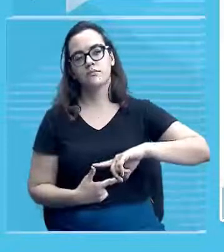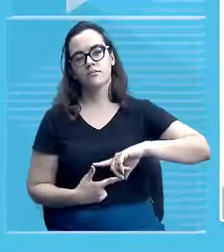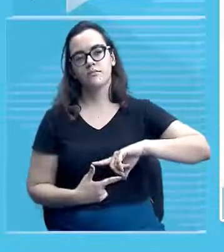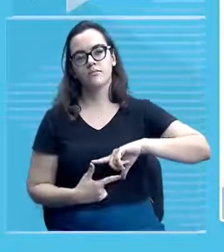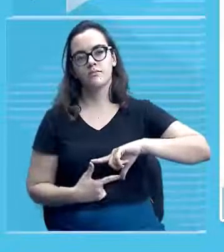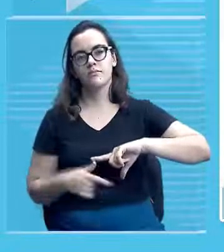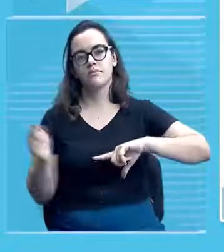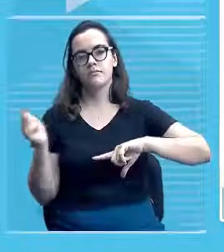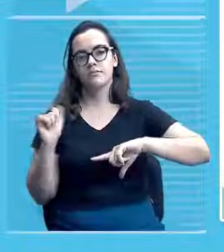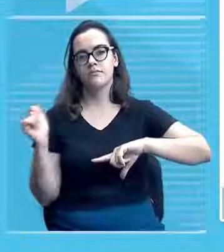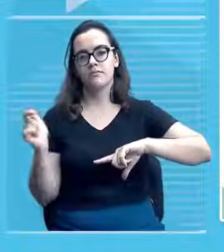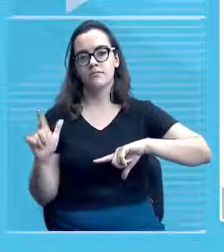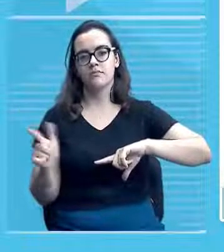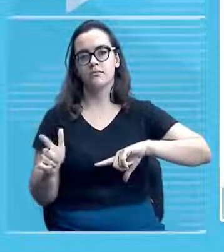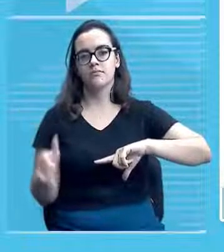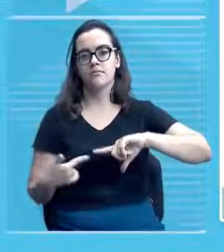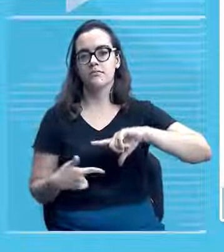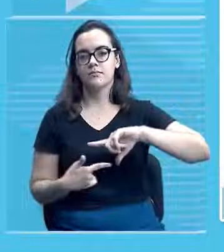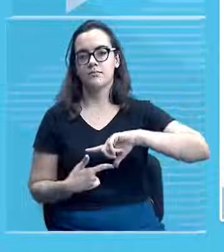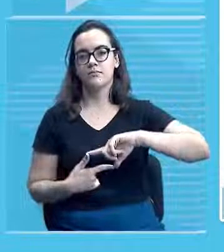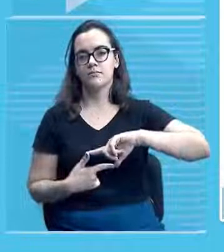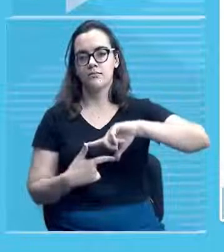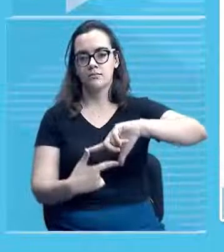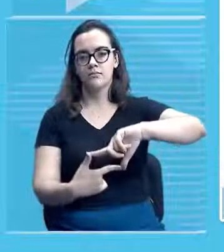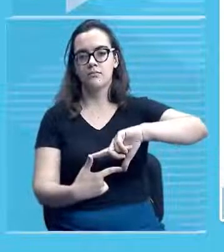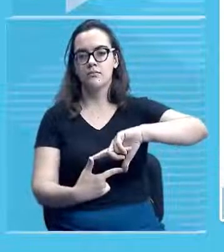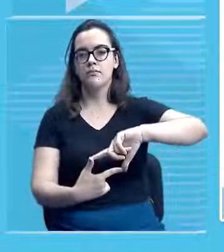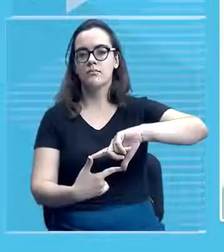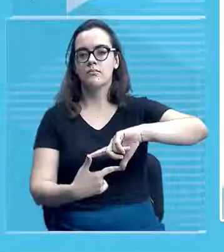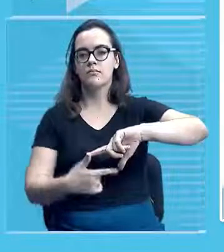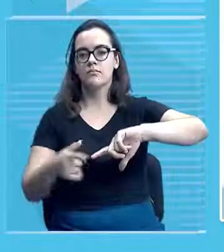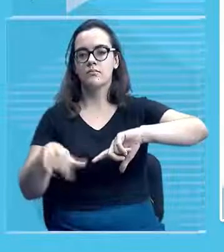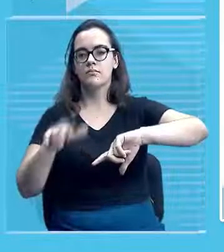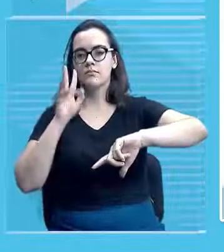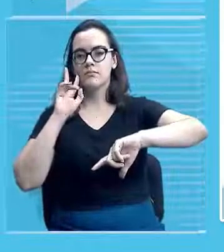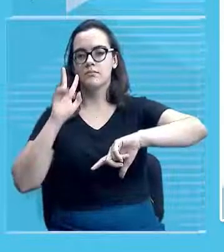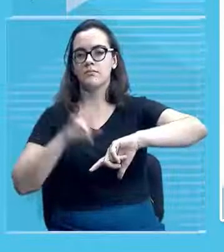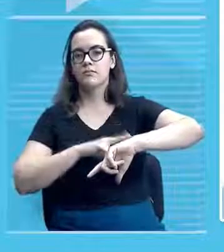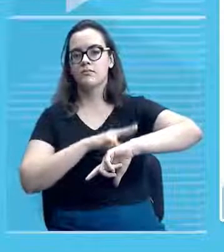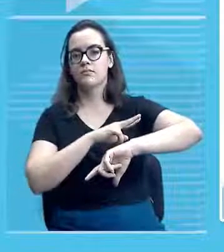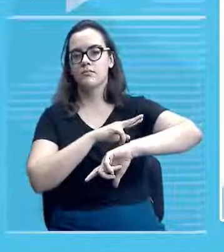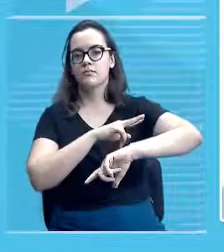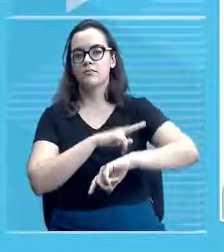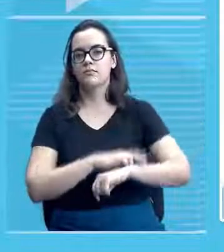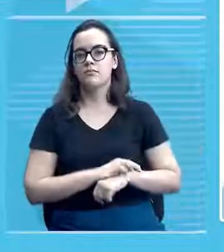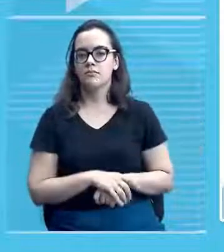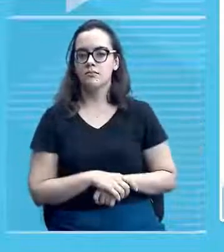em destaque né? com um destaque maior devido ao valor histórico e arquitetônico